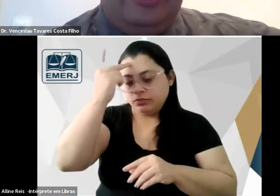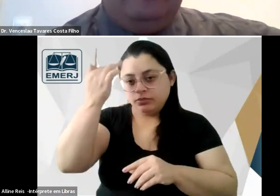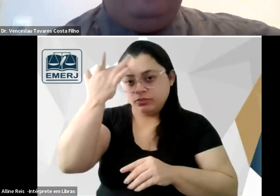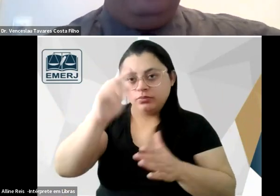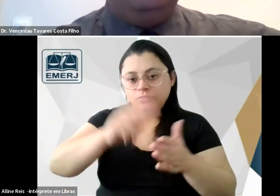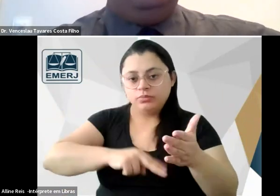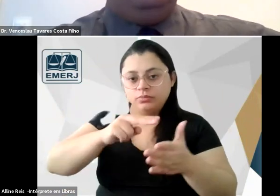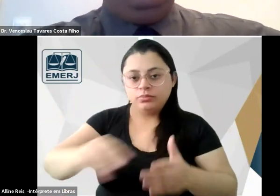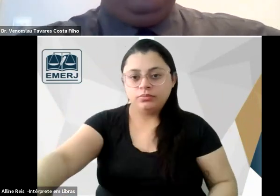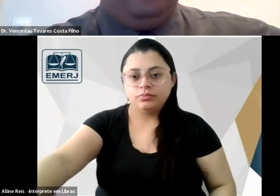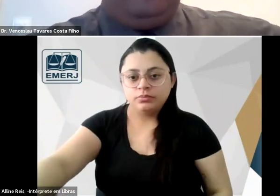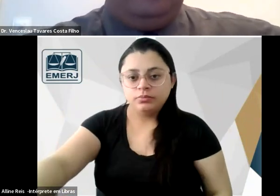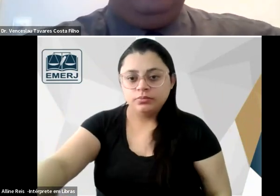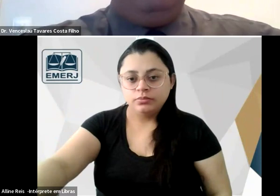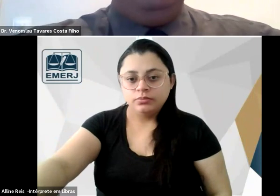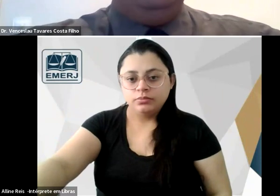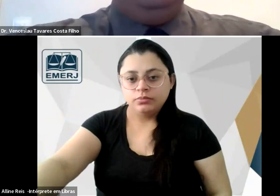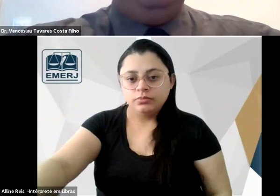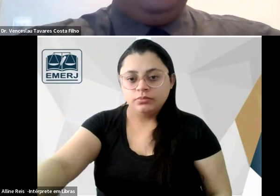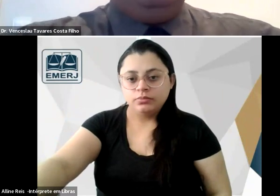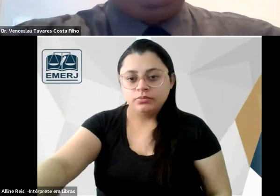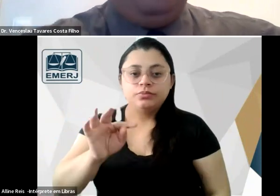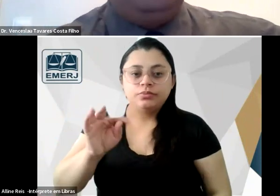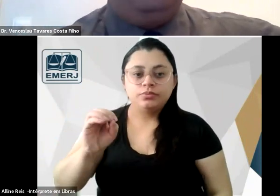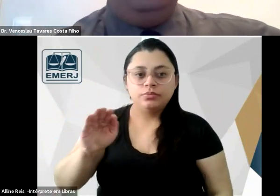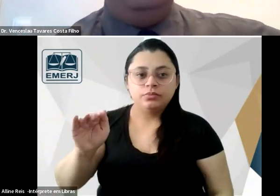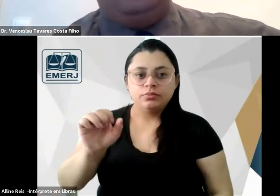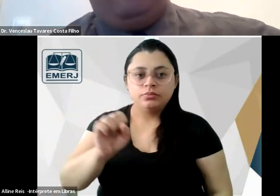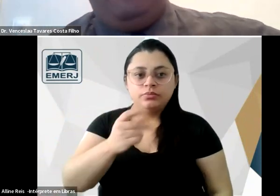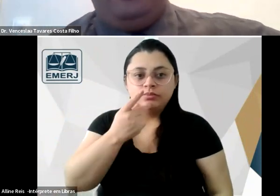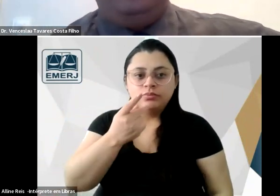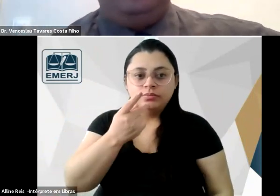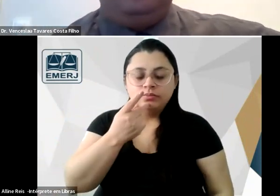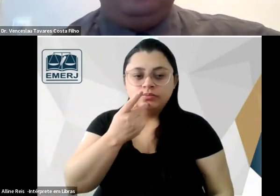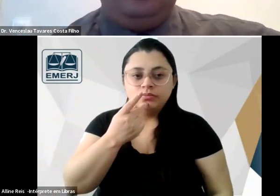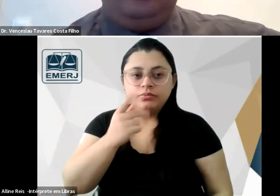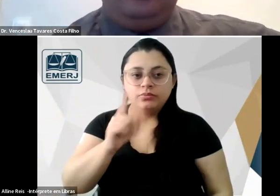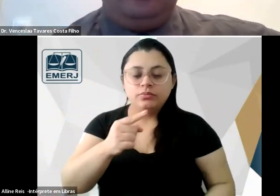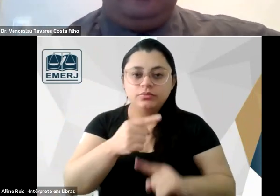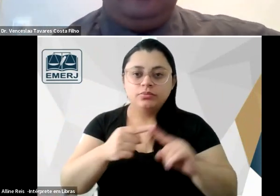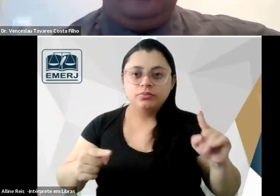e Tobias vai dizer olha agora com a lei do ventre livre querem proibir os votos dos analfabetos